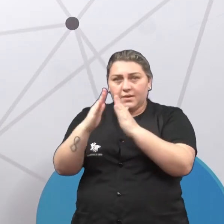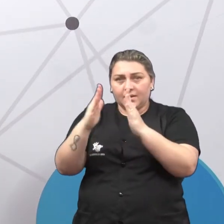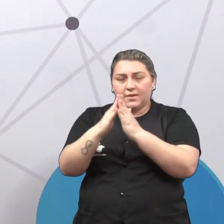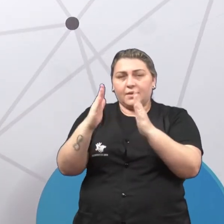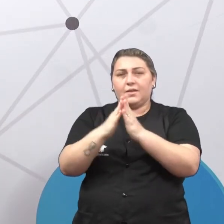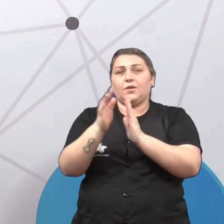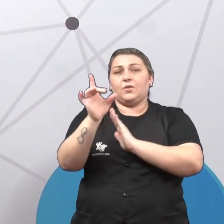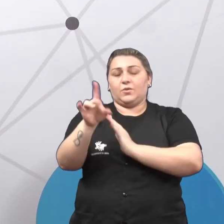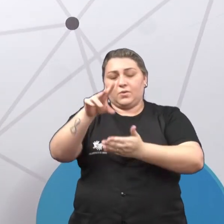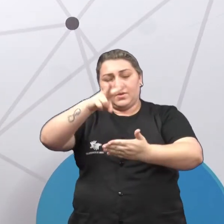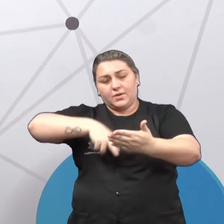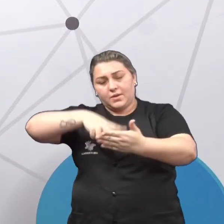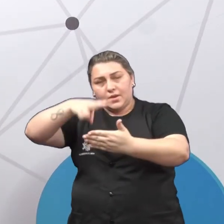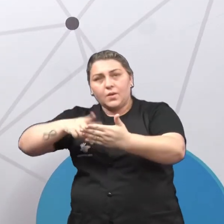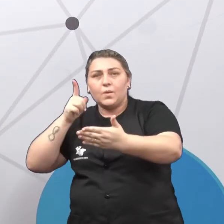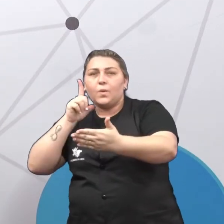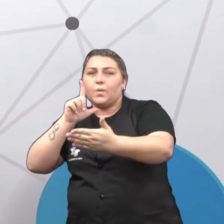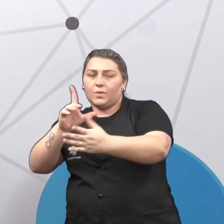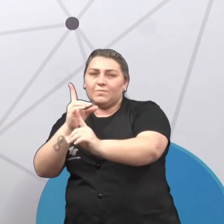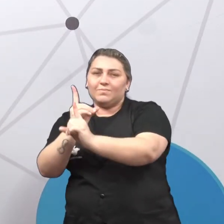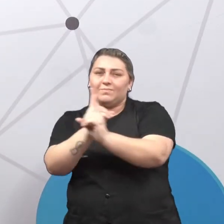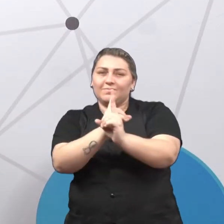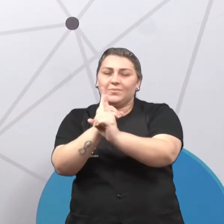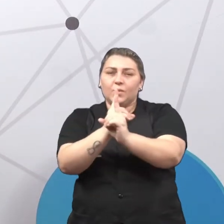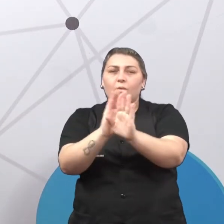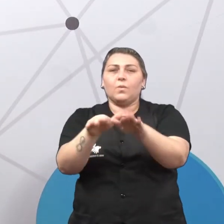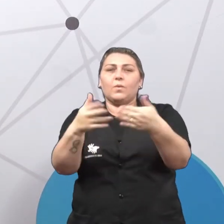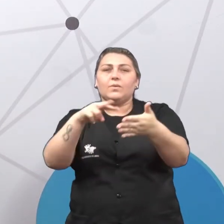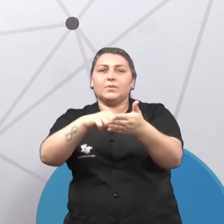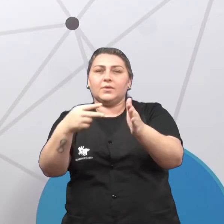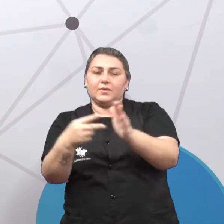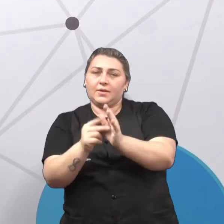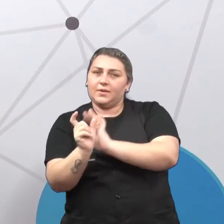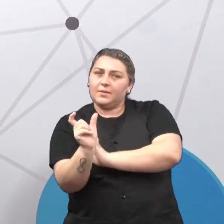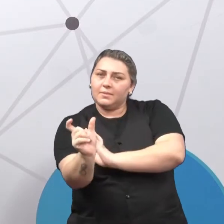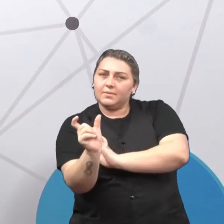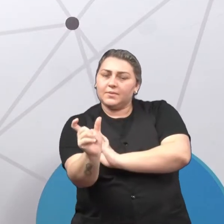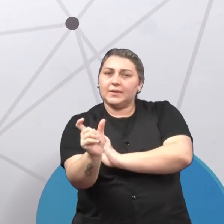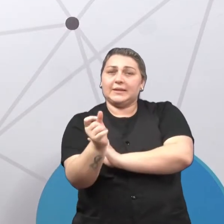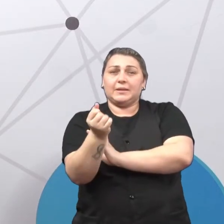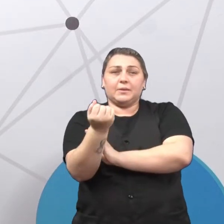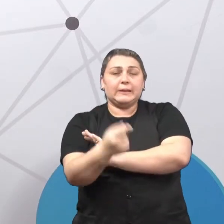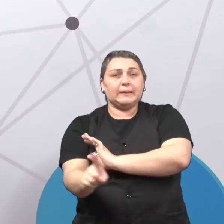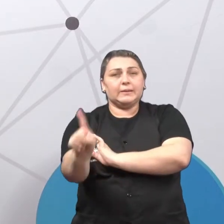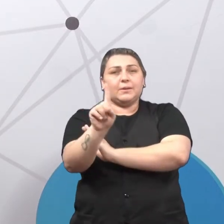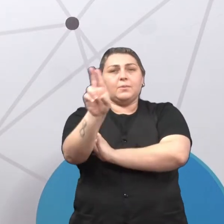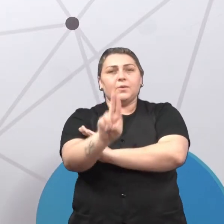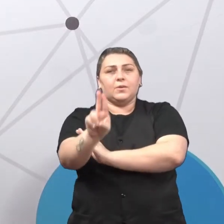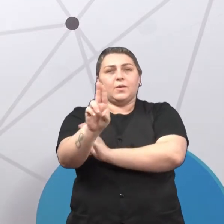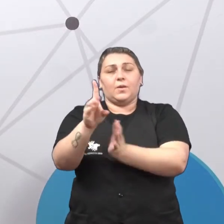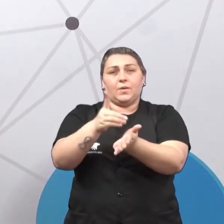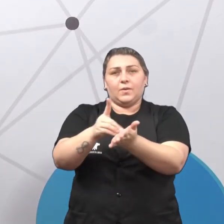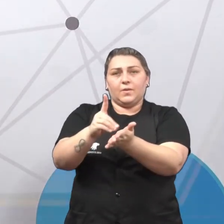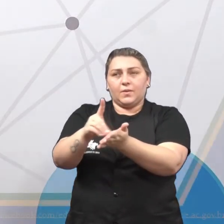só fazendo a leitura, já conseguiram identificar aí qual seria o significado dela, sem a gente utilizar o dicionário. Então, vamos entender. O